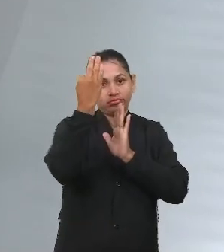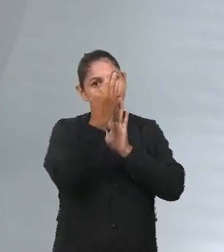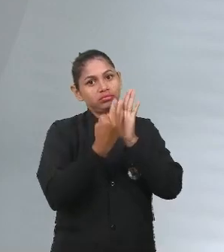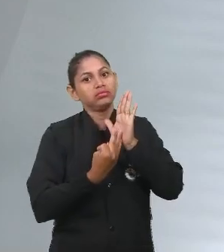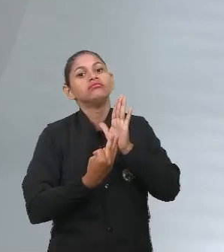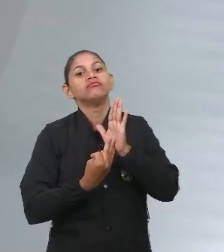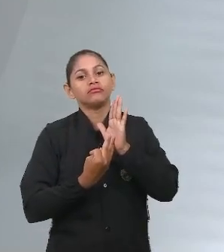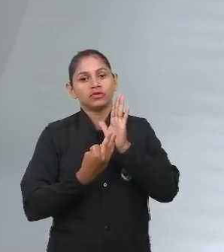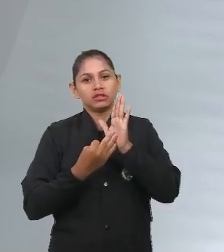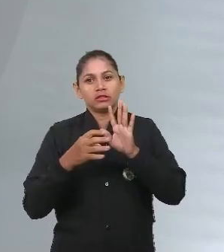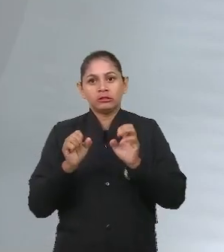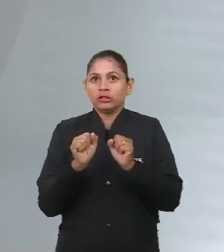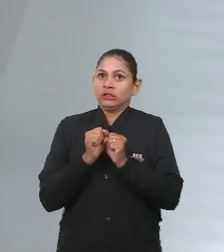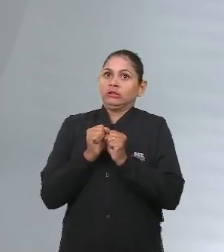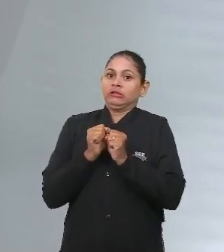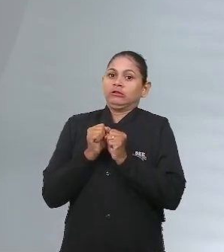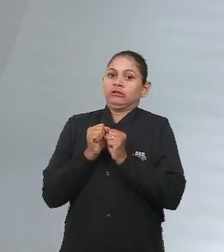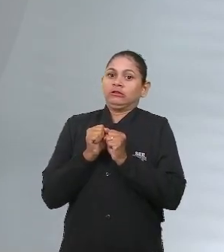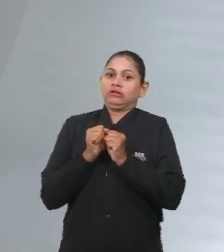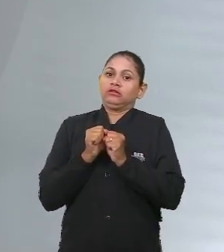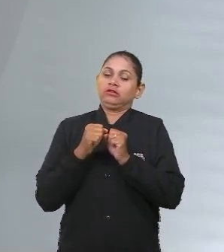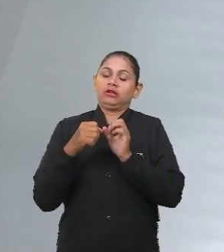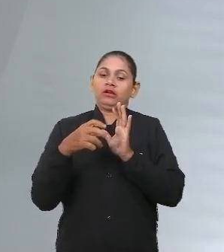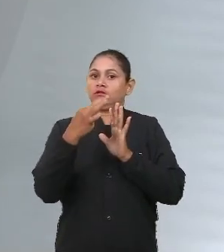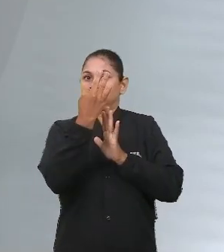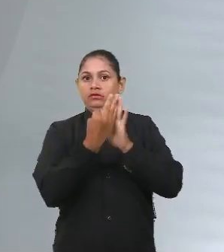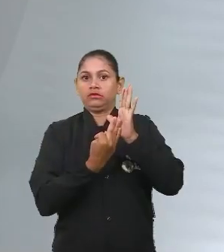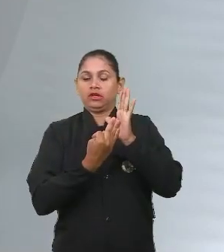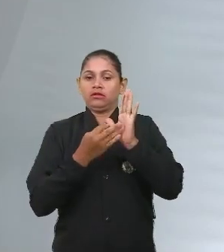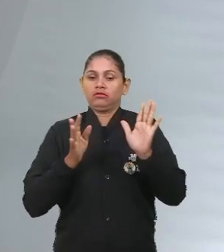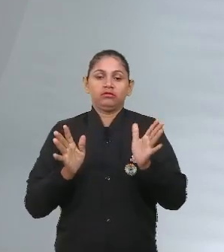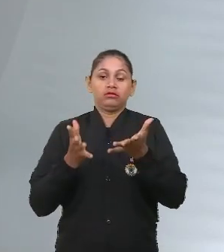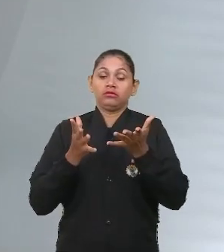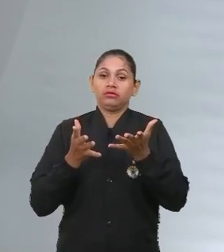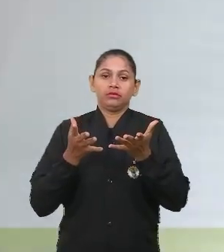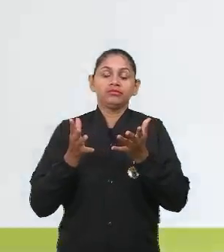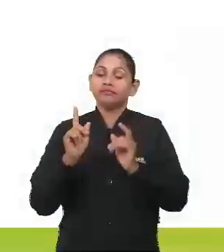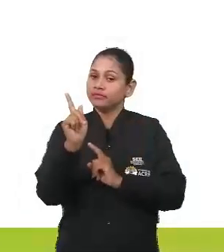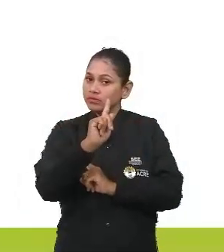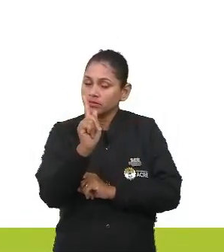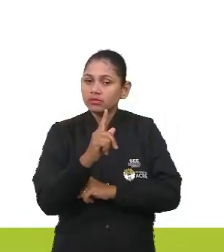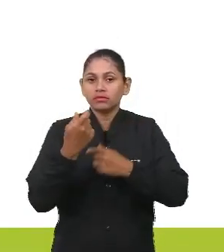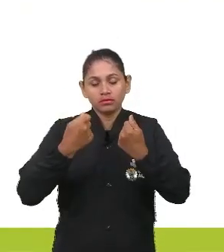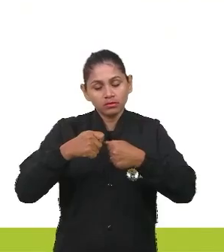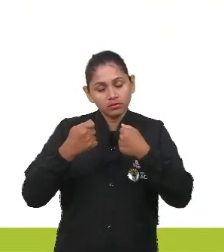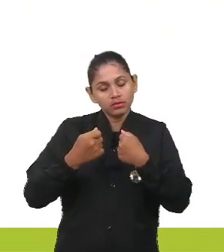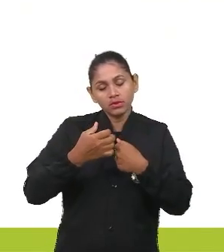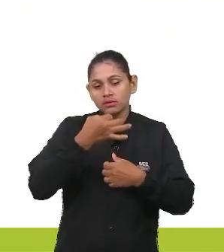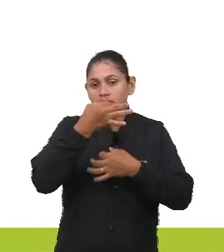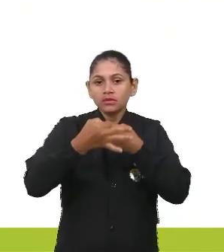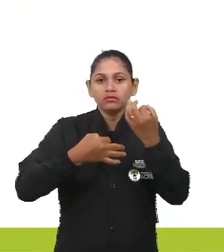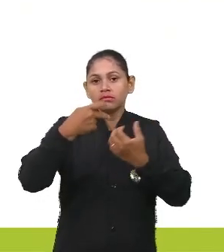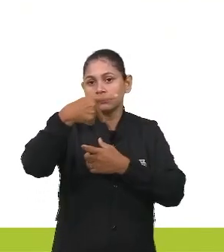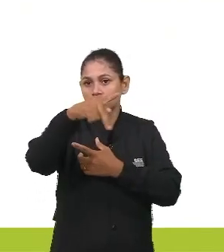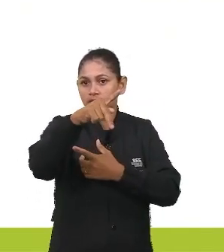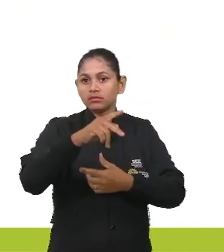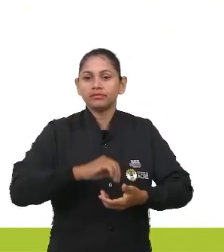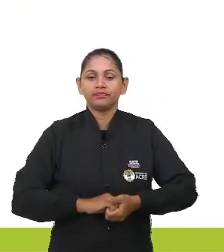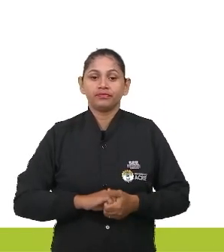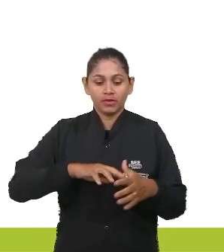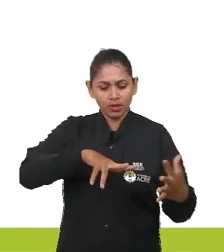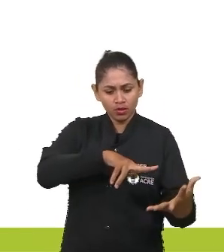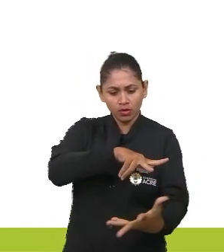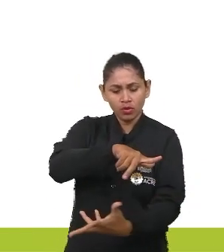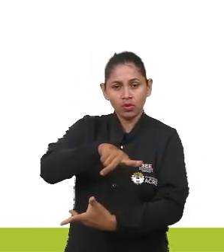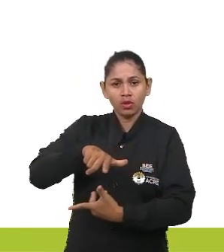apenas às ideias ali dos textos motivadores. Tá bom? Continuando aí o texto, Universalizar significa tornar